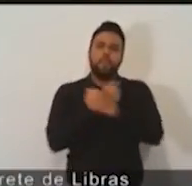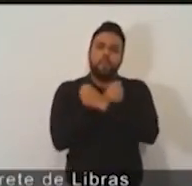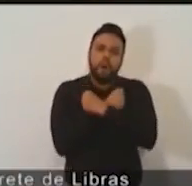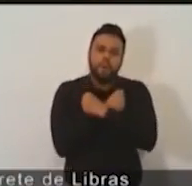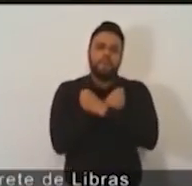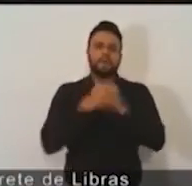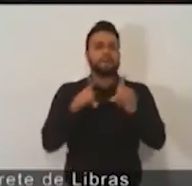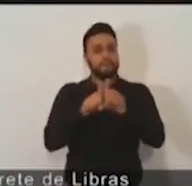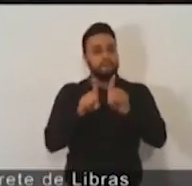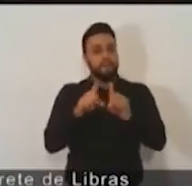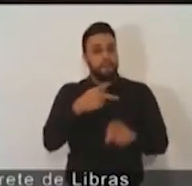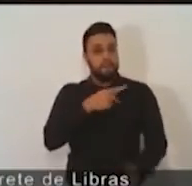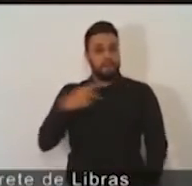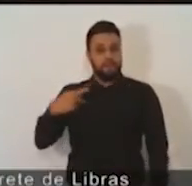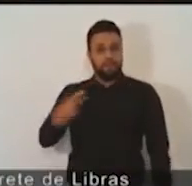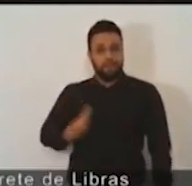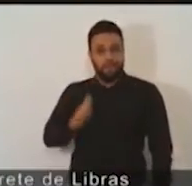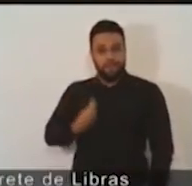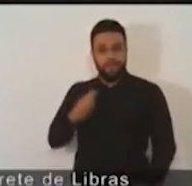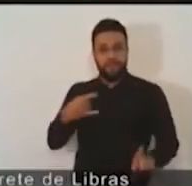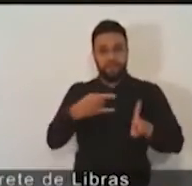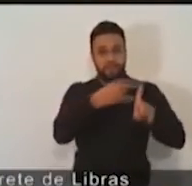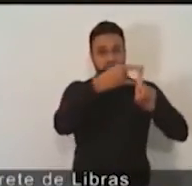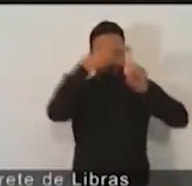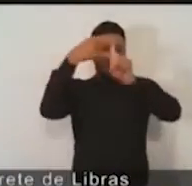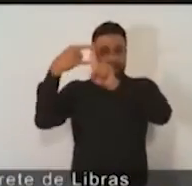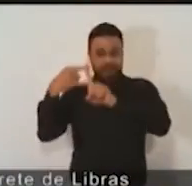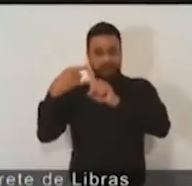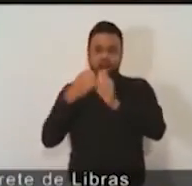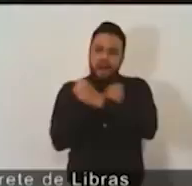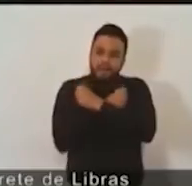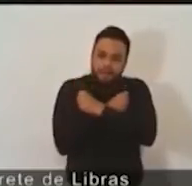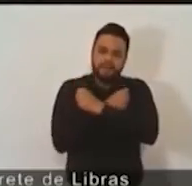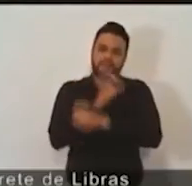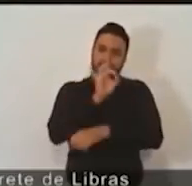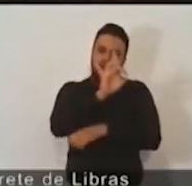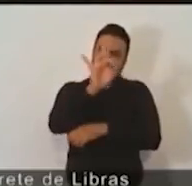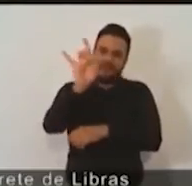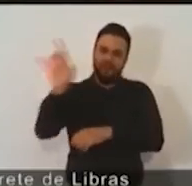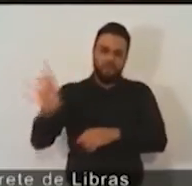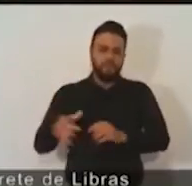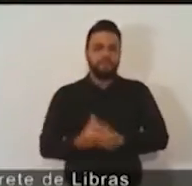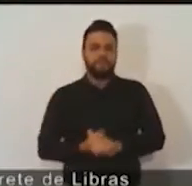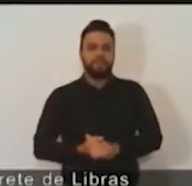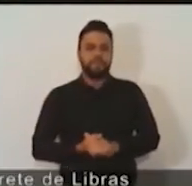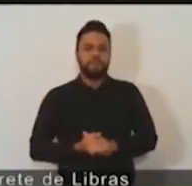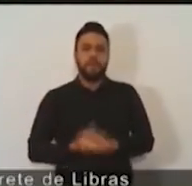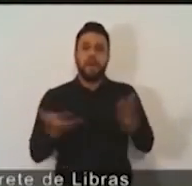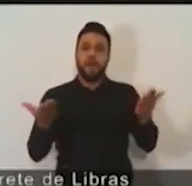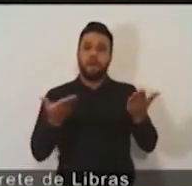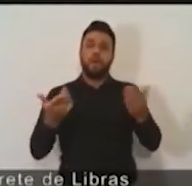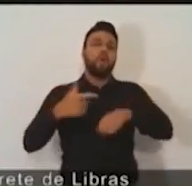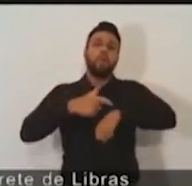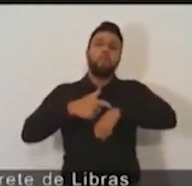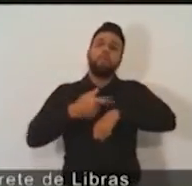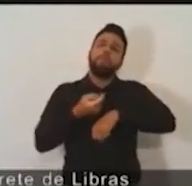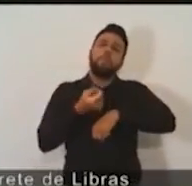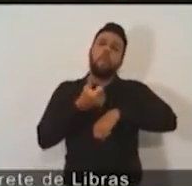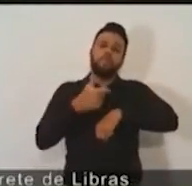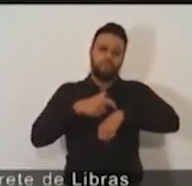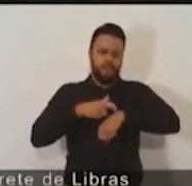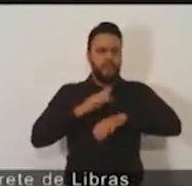pastores que aí estão. E eu acho que a essa altura, um pouco do meu tempo, eu queria só lembrar